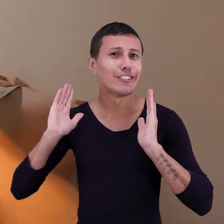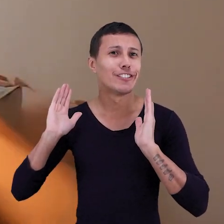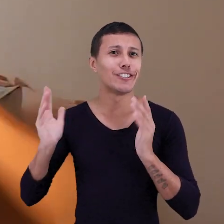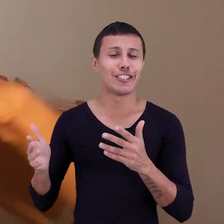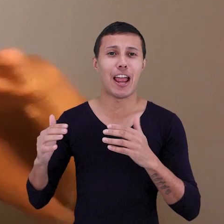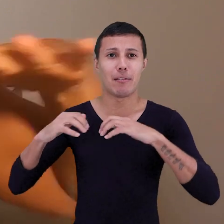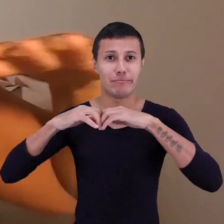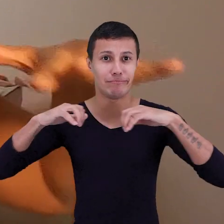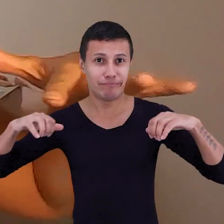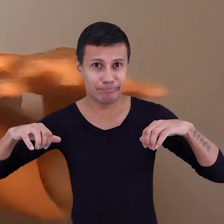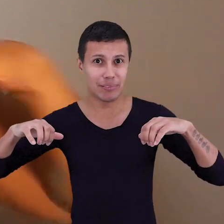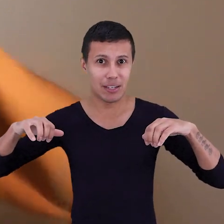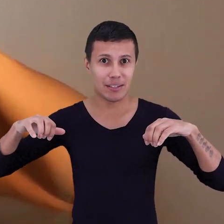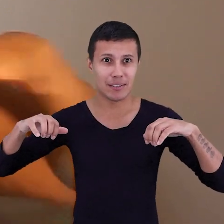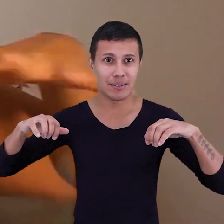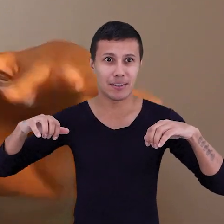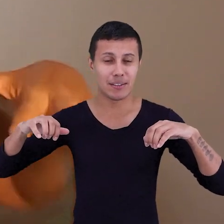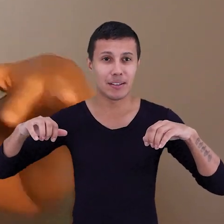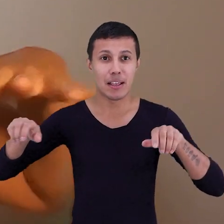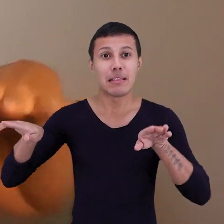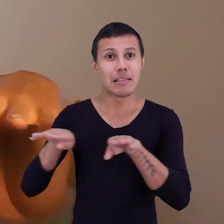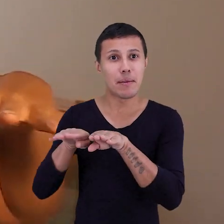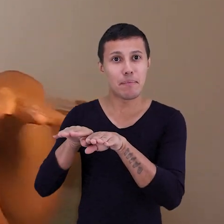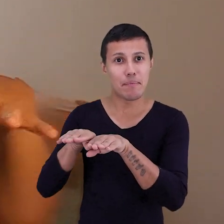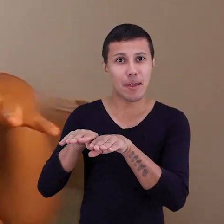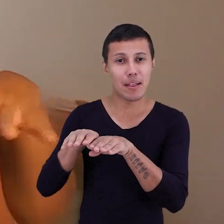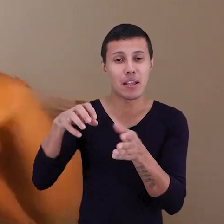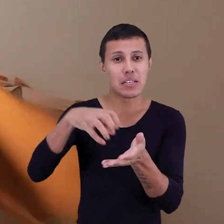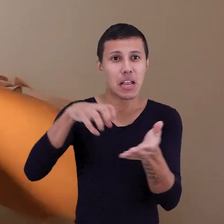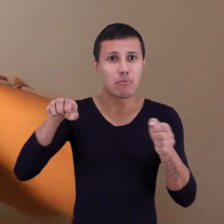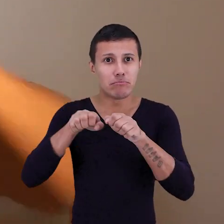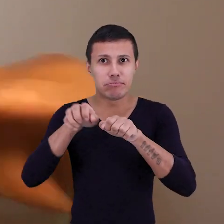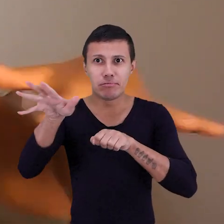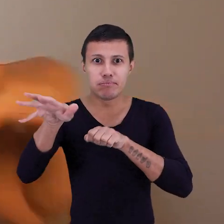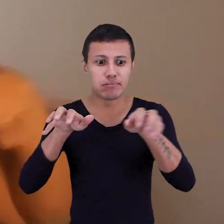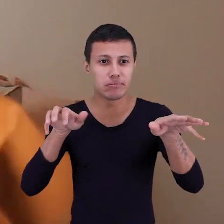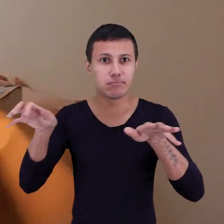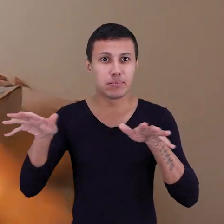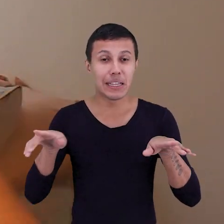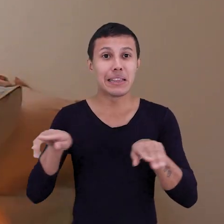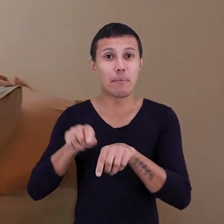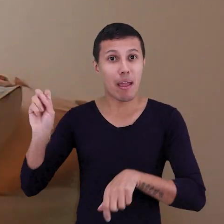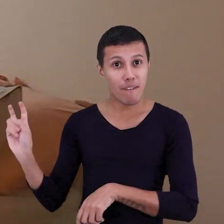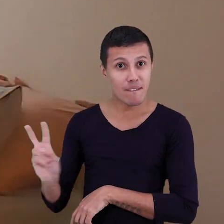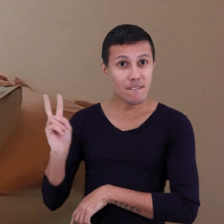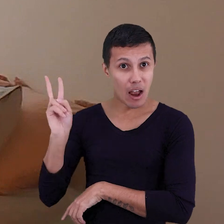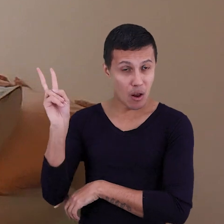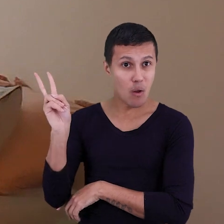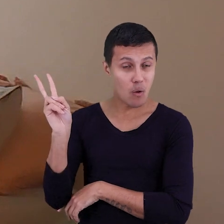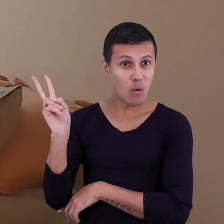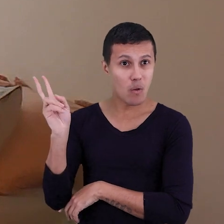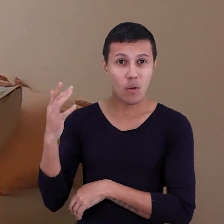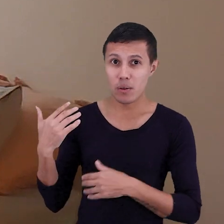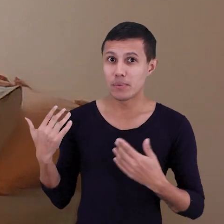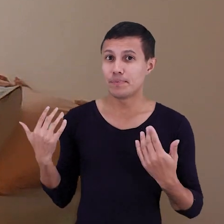polarização e passar a ser uma distribuição descentralizada e distribuição de valor também,